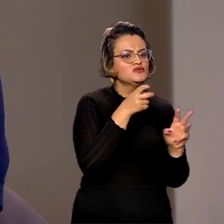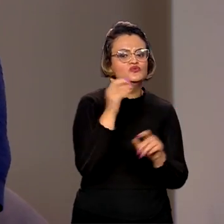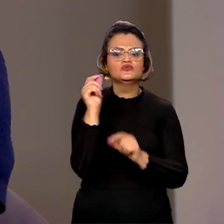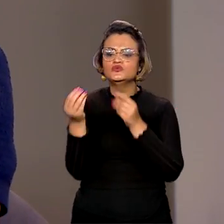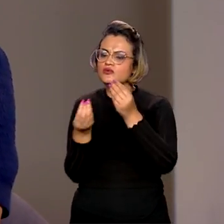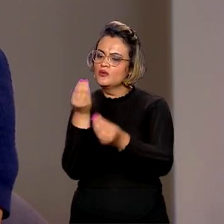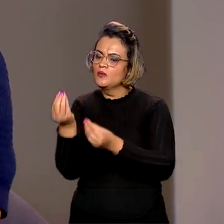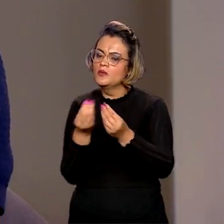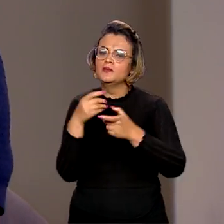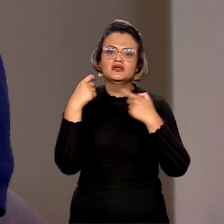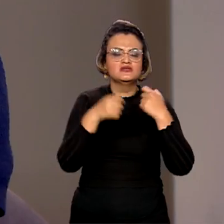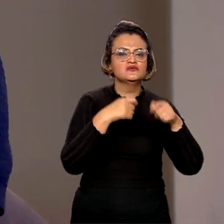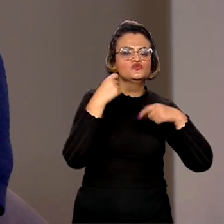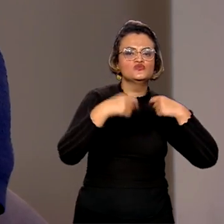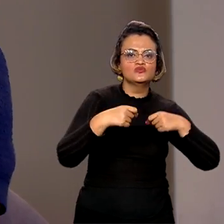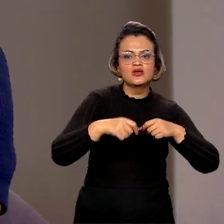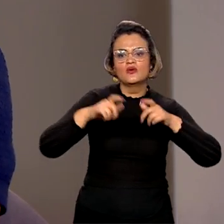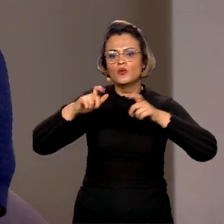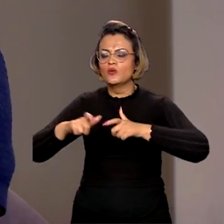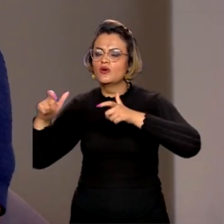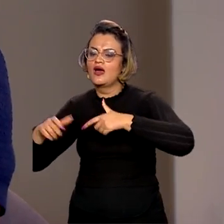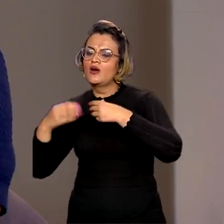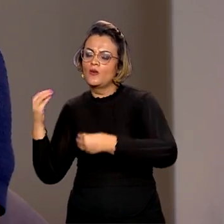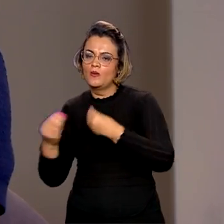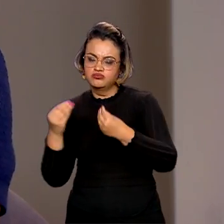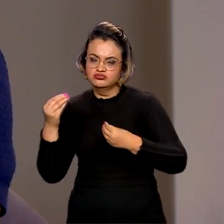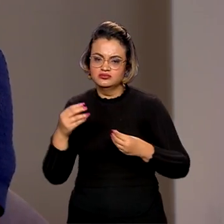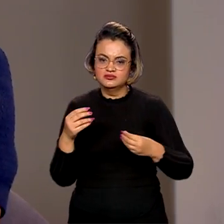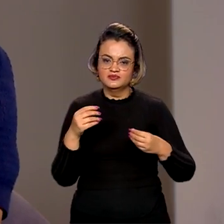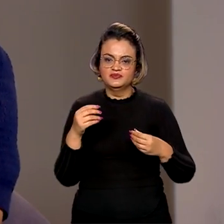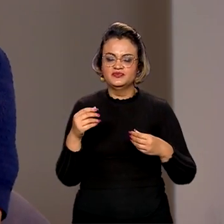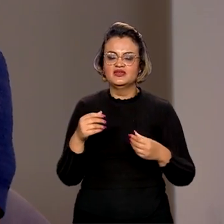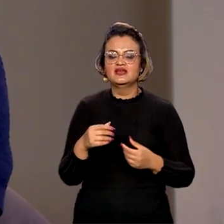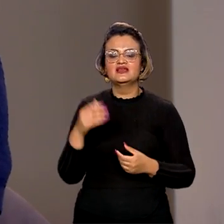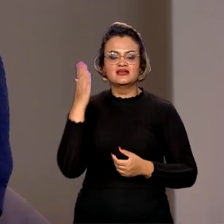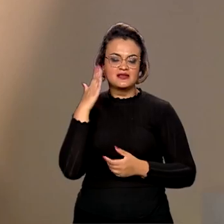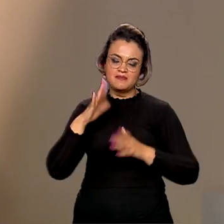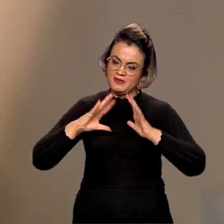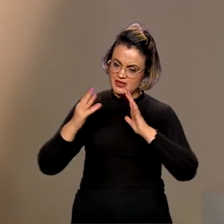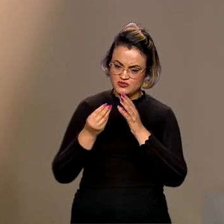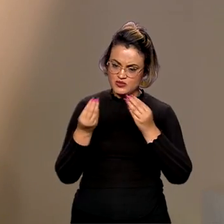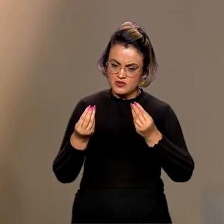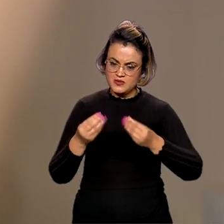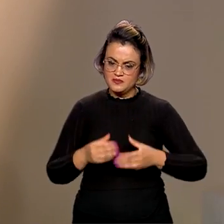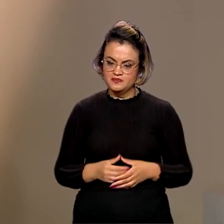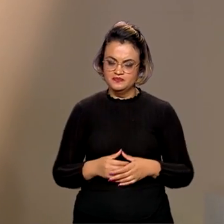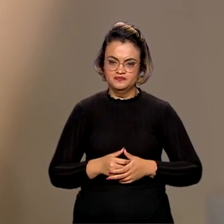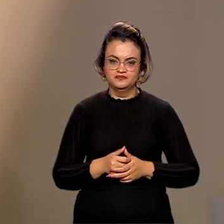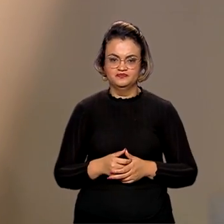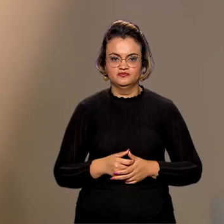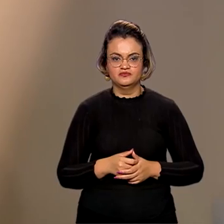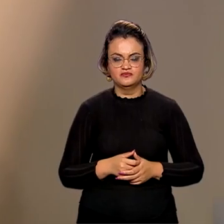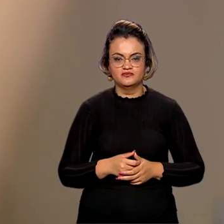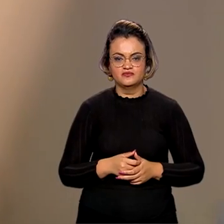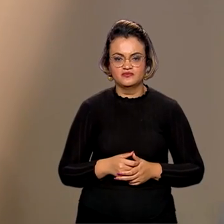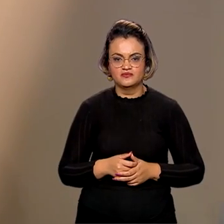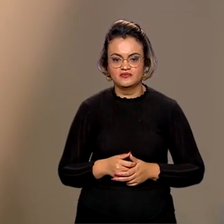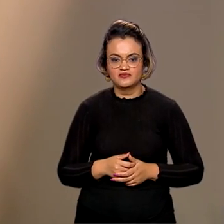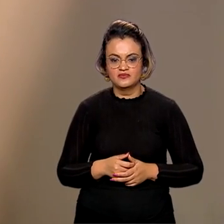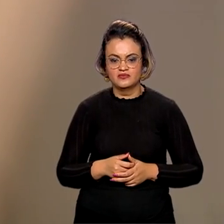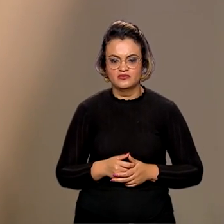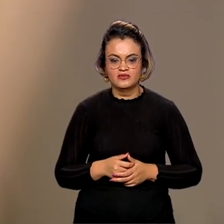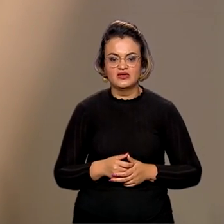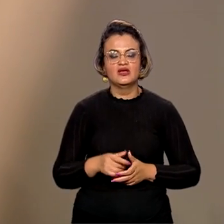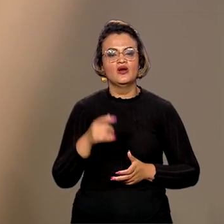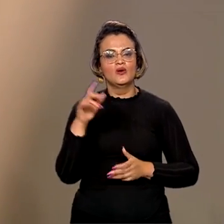principais necessidades, o cenário, ali conheçam de perto a Amazônia. O presidente Lula tem falado